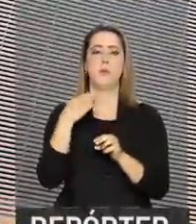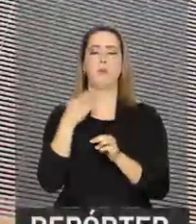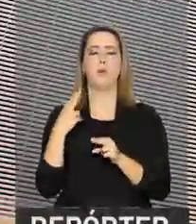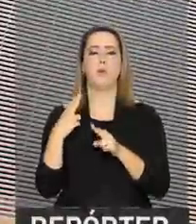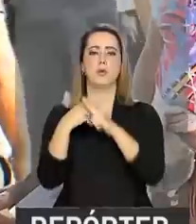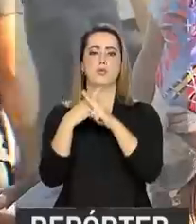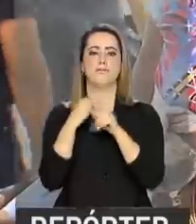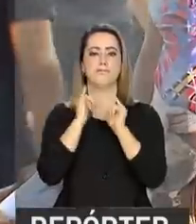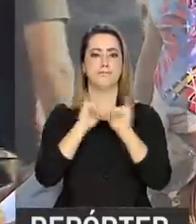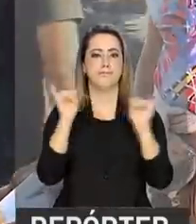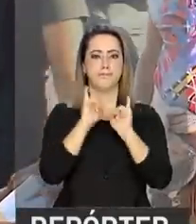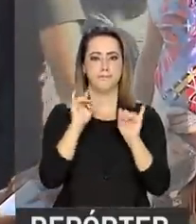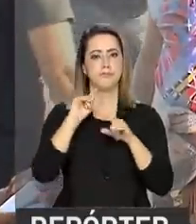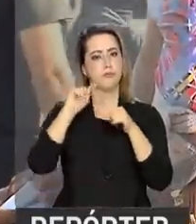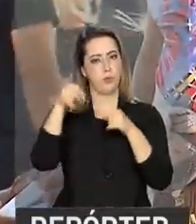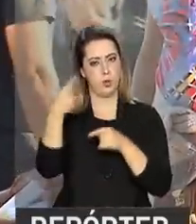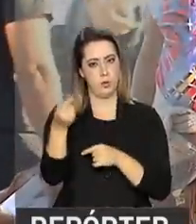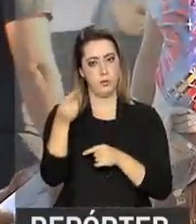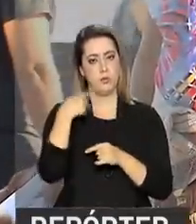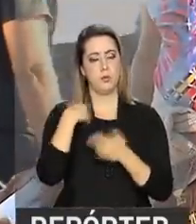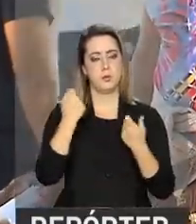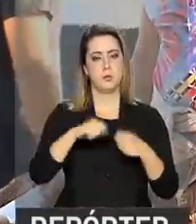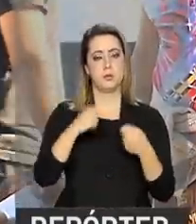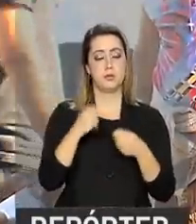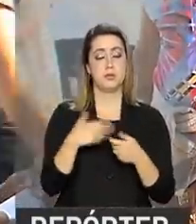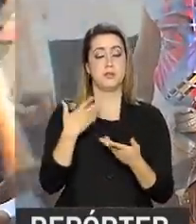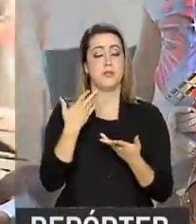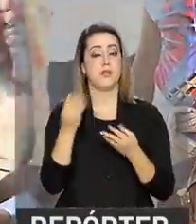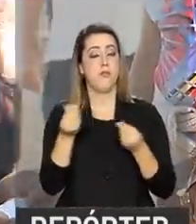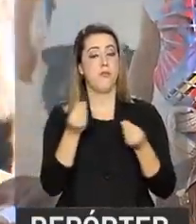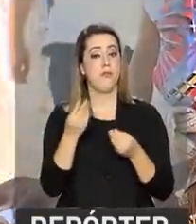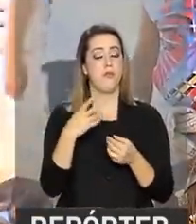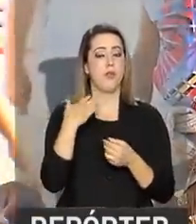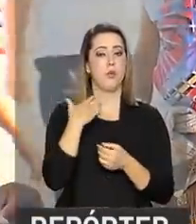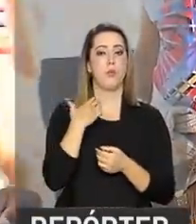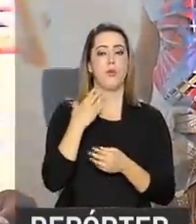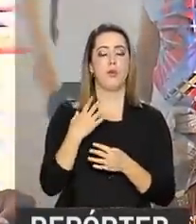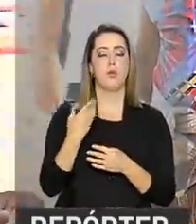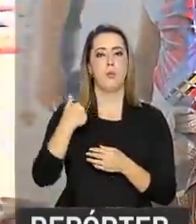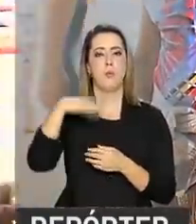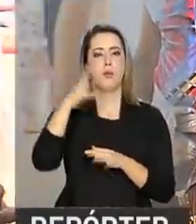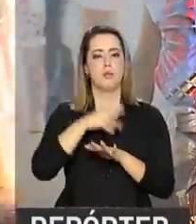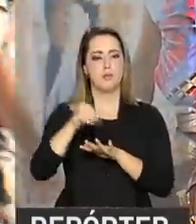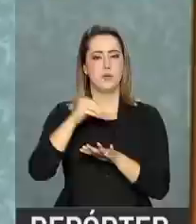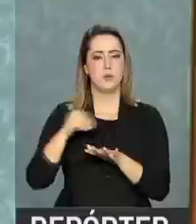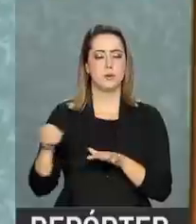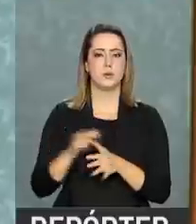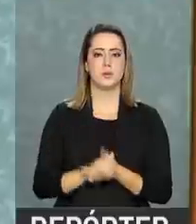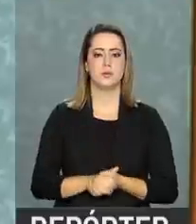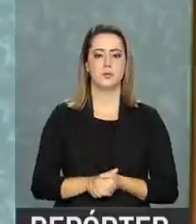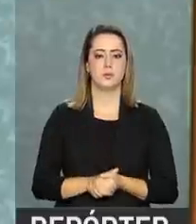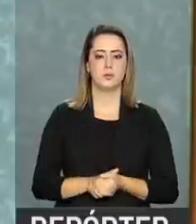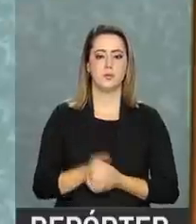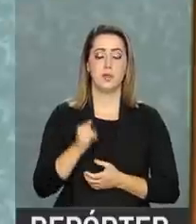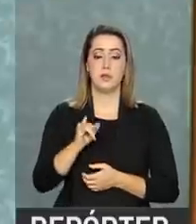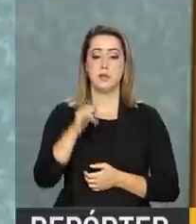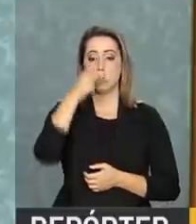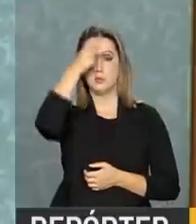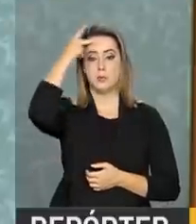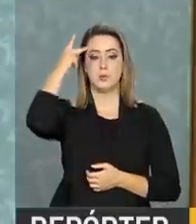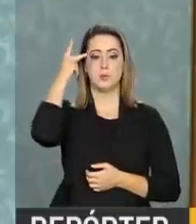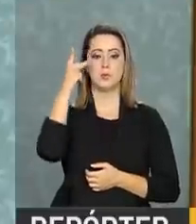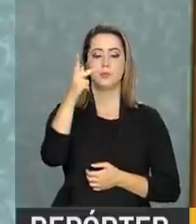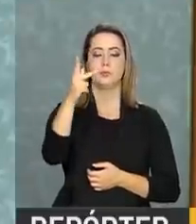próximos dias. O cidadão deve entrar em contato com as instituições bancárias para mais informações. No caso do PIS,